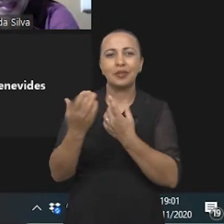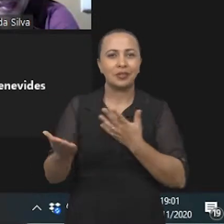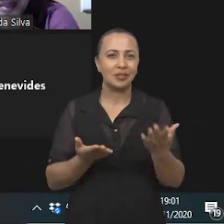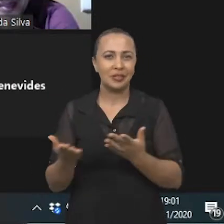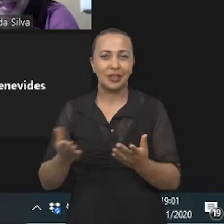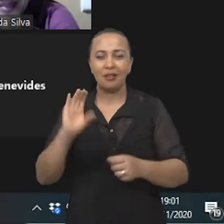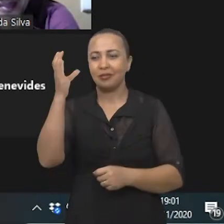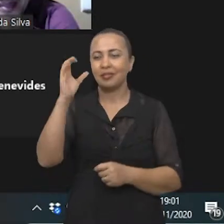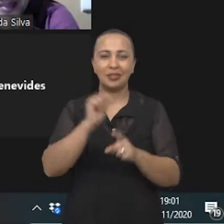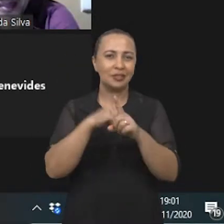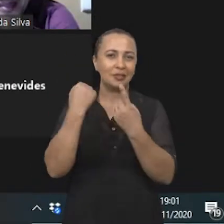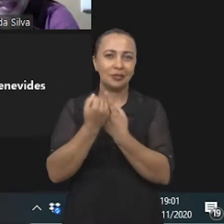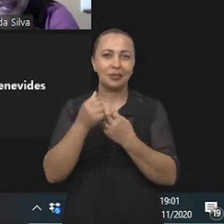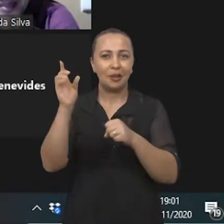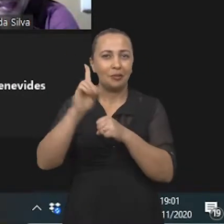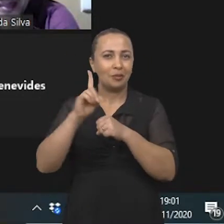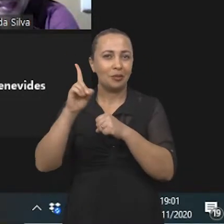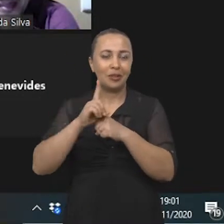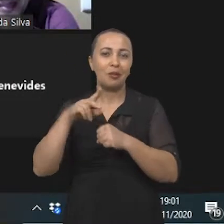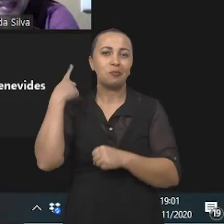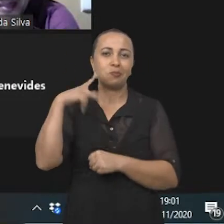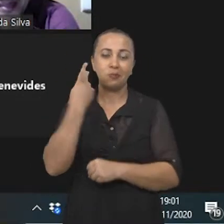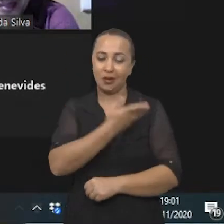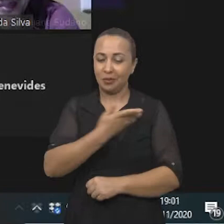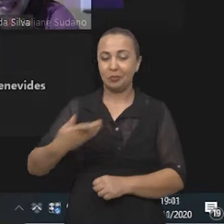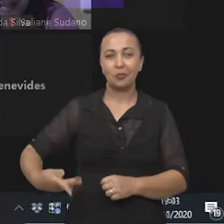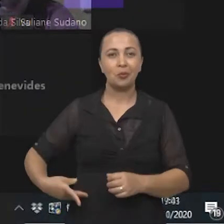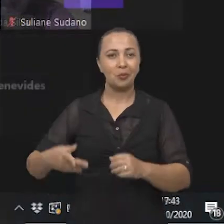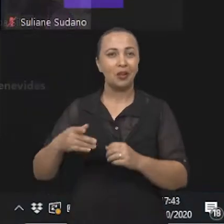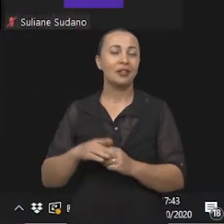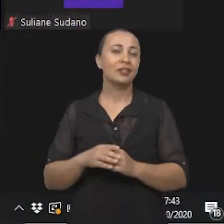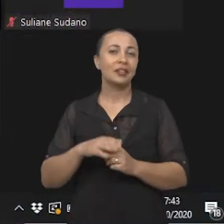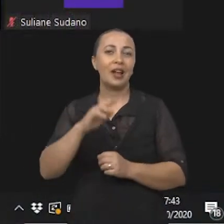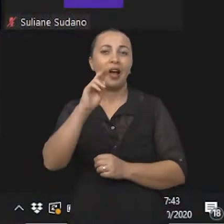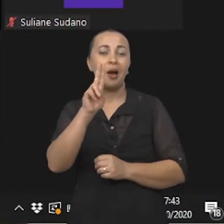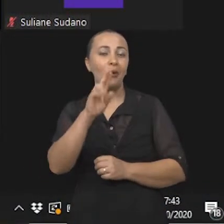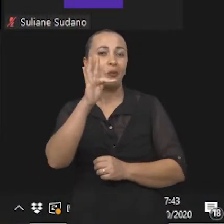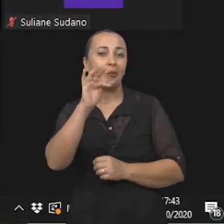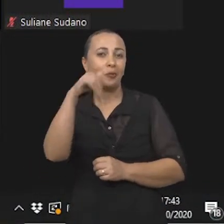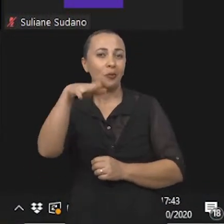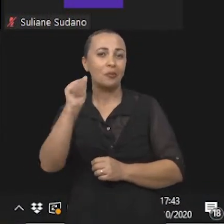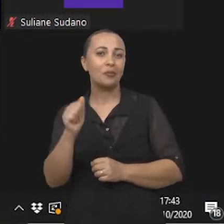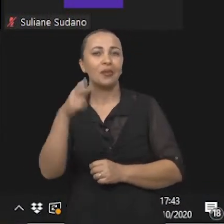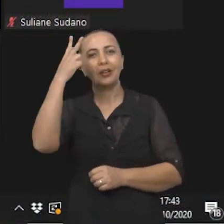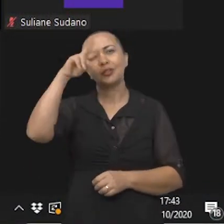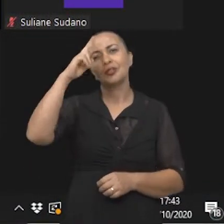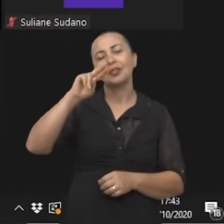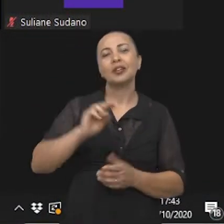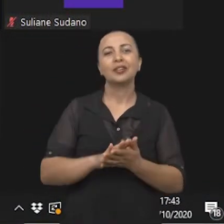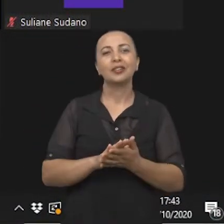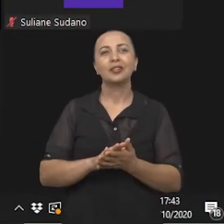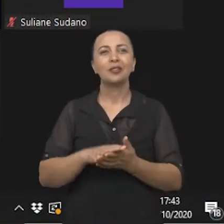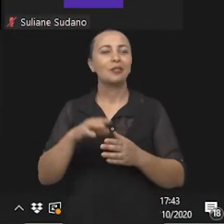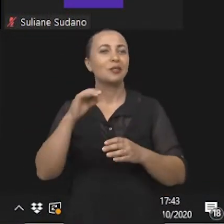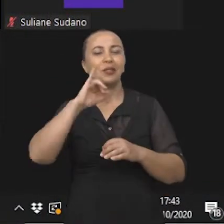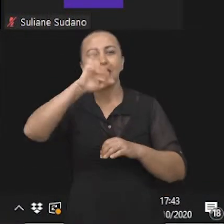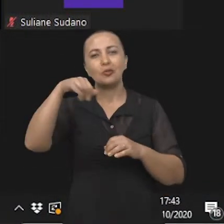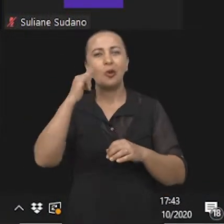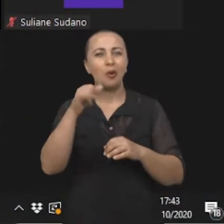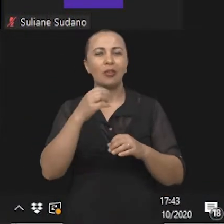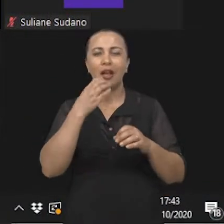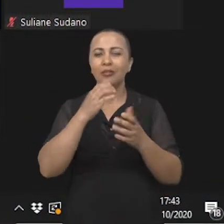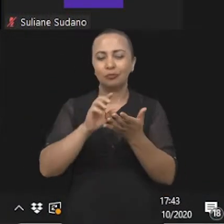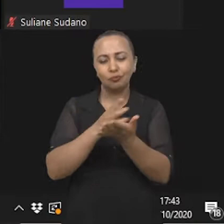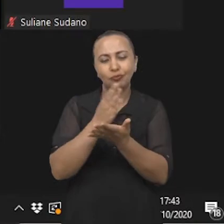ciências sociais, doutorado em políticas públicas da UFMA, historiadores, jornalistas,